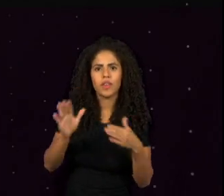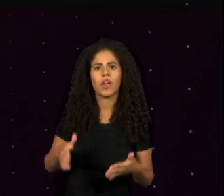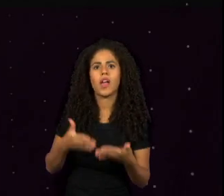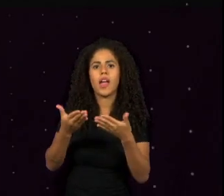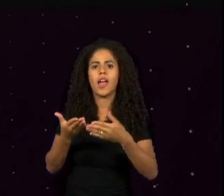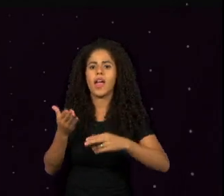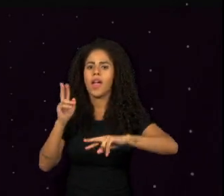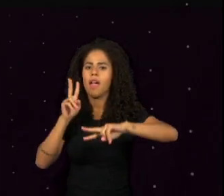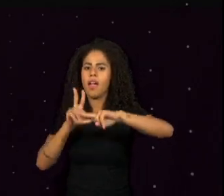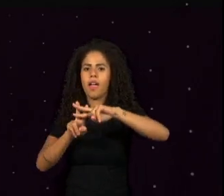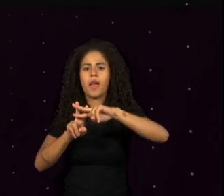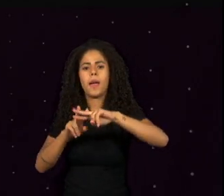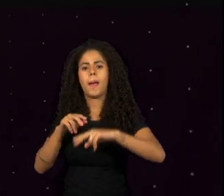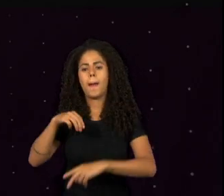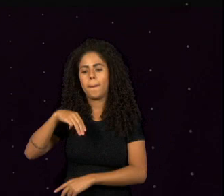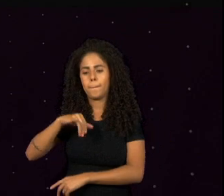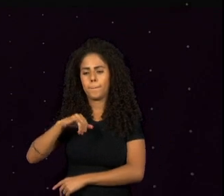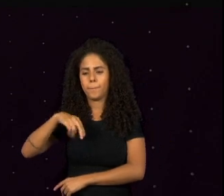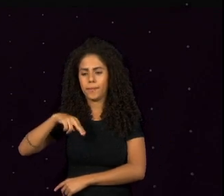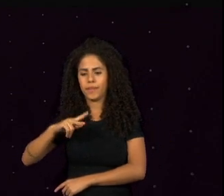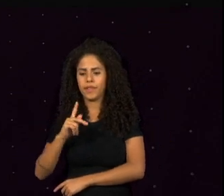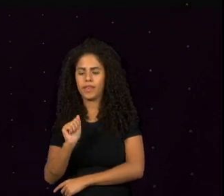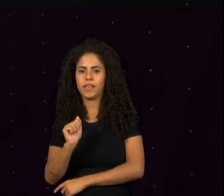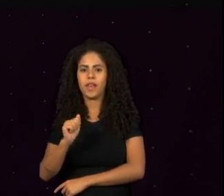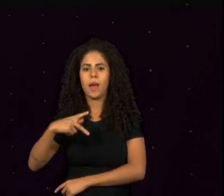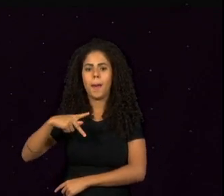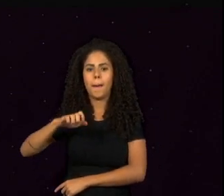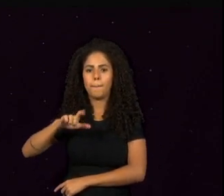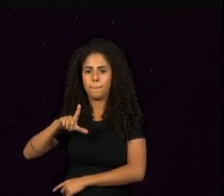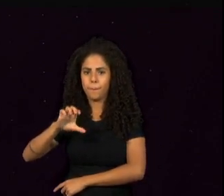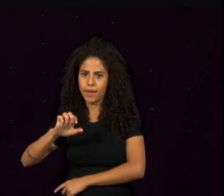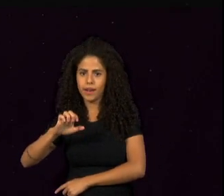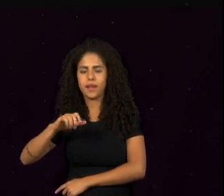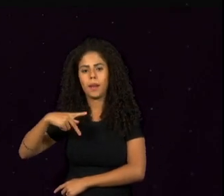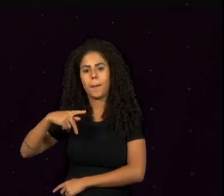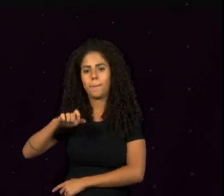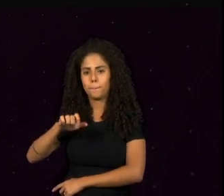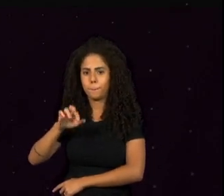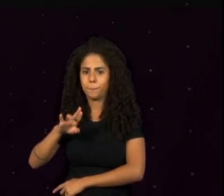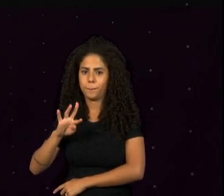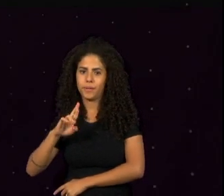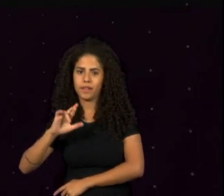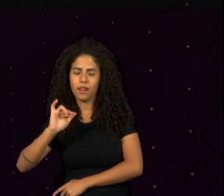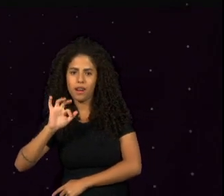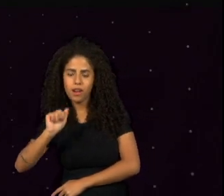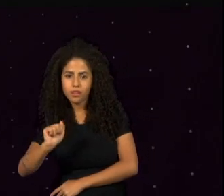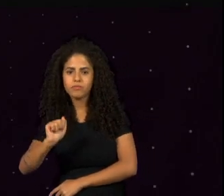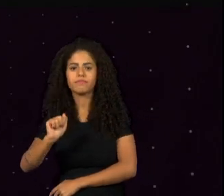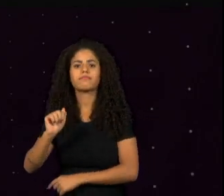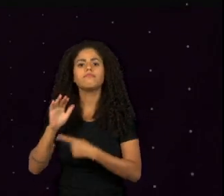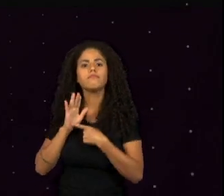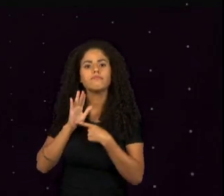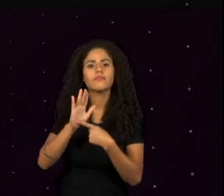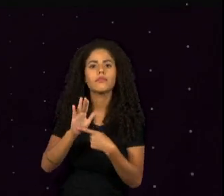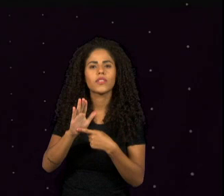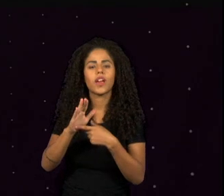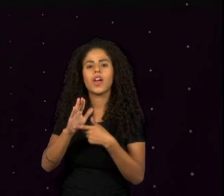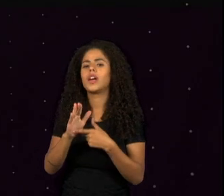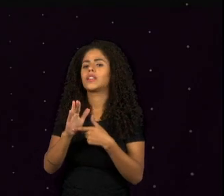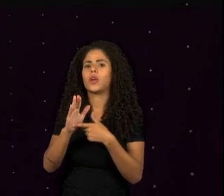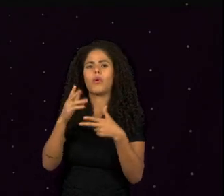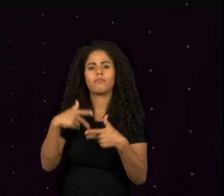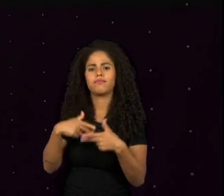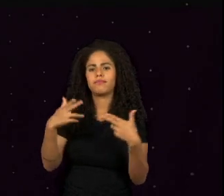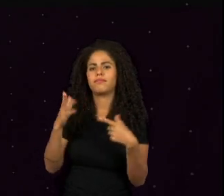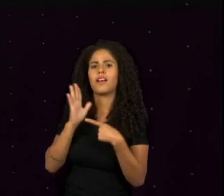Minha Pele Preta. Uma diversidade de tons refletidos em comunidade. Na pluralidade negra,